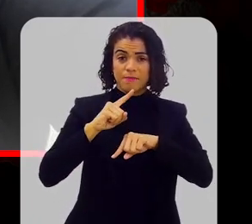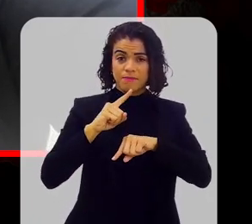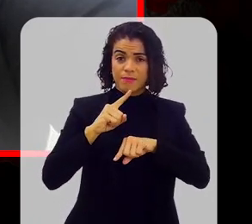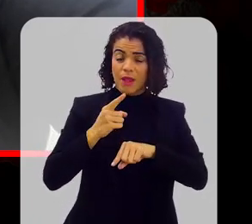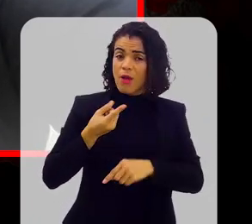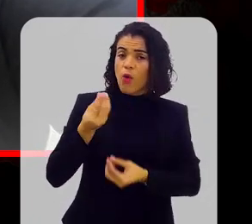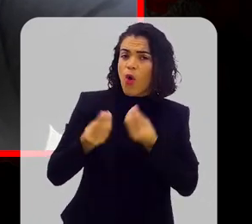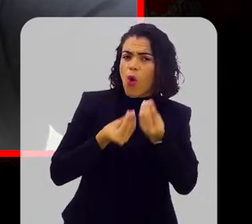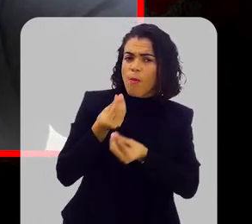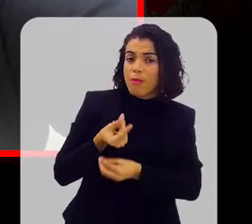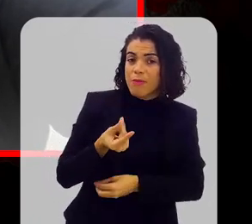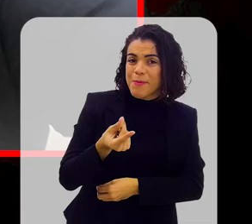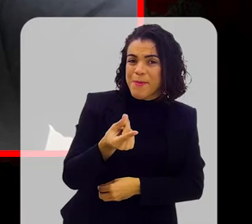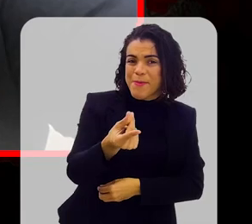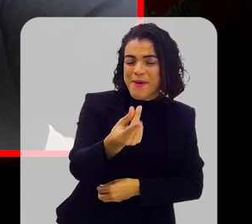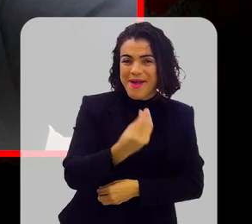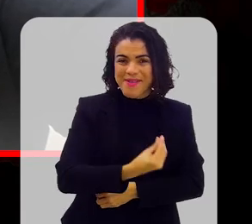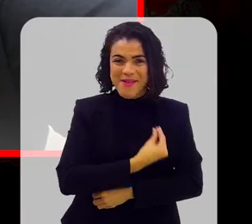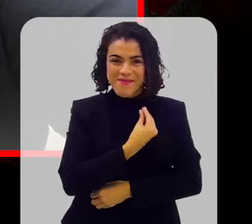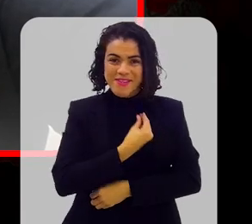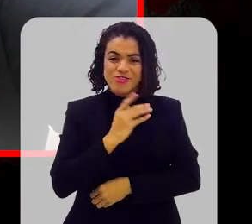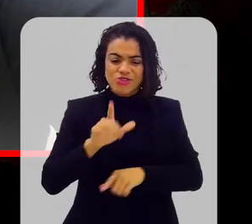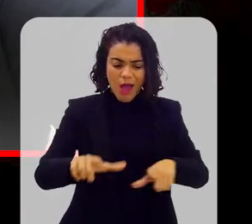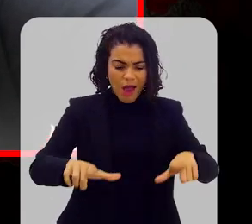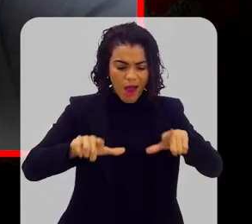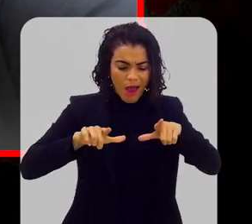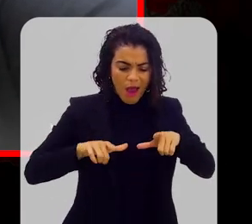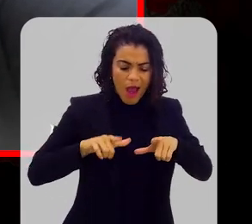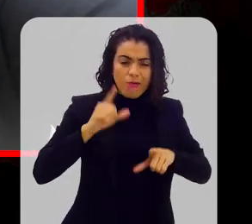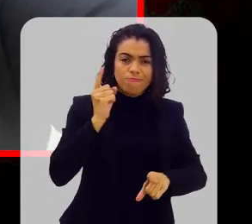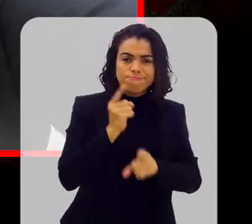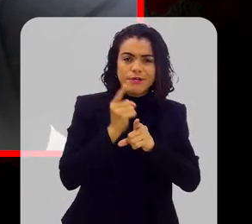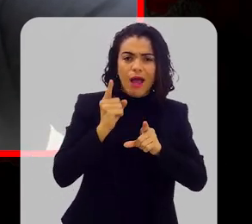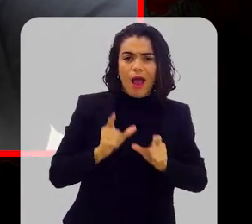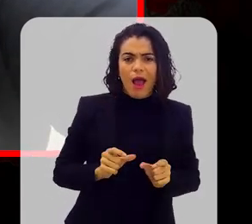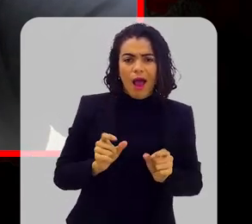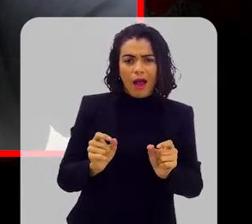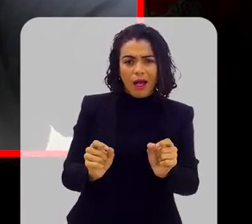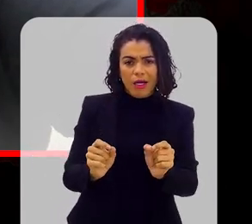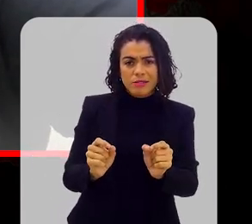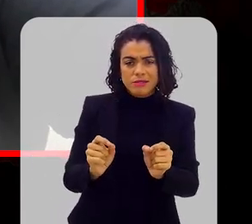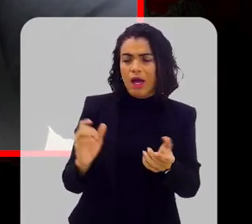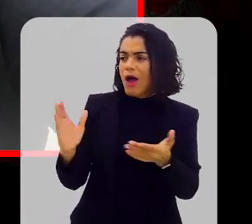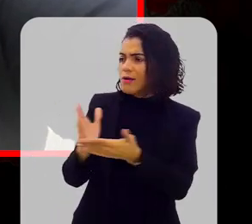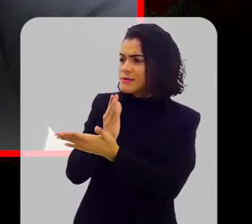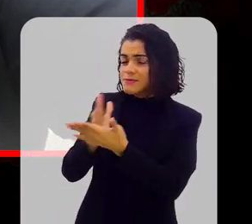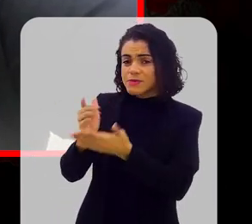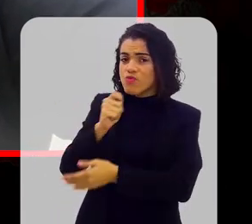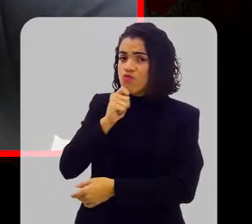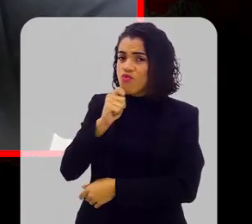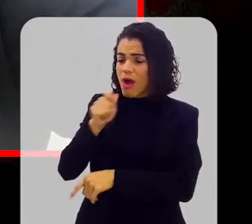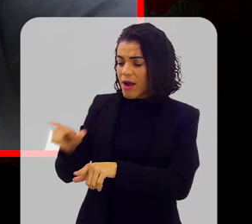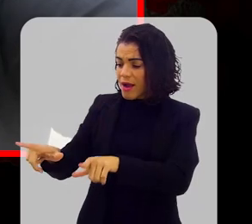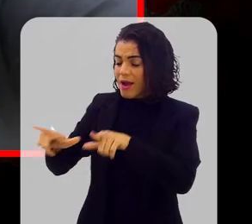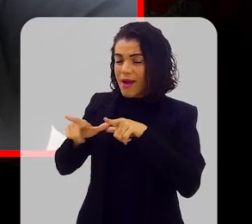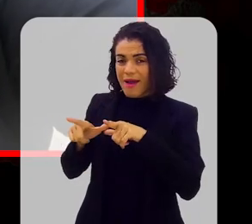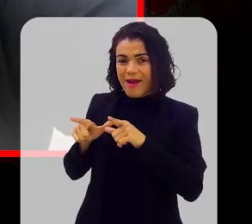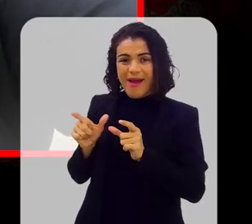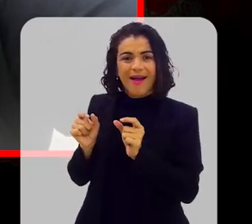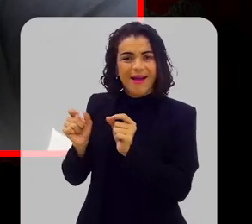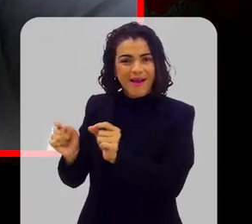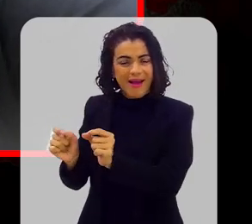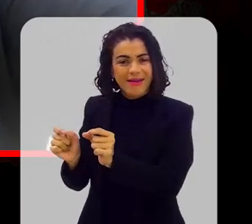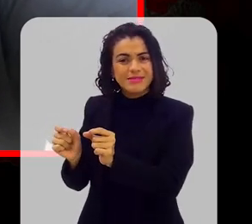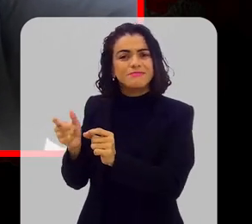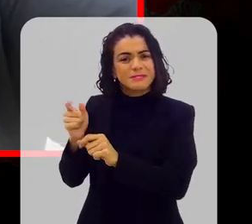melhorar a sobrevida do paciente que já tem o diagnóstico de câncer, além de ter um fator protetor para aqueles que não têm o diagnóstico de câncer. Então,